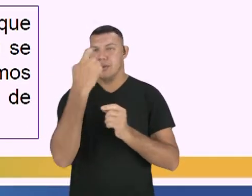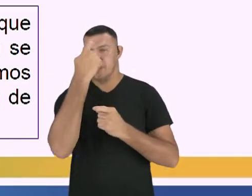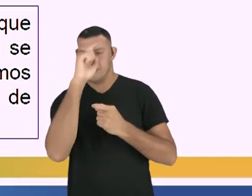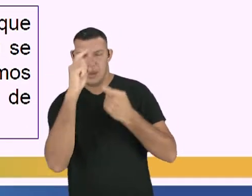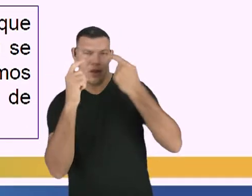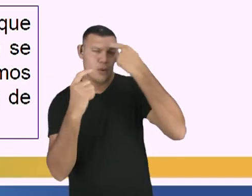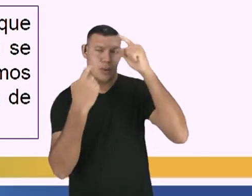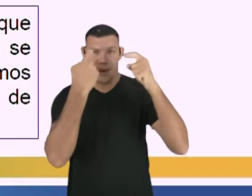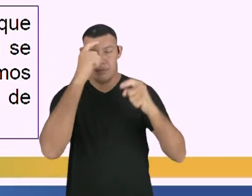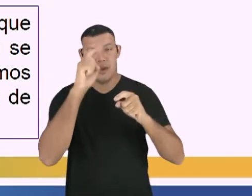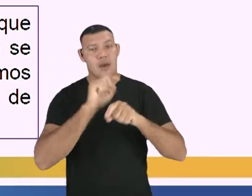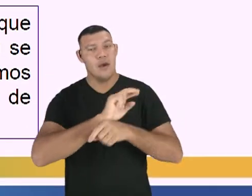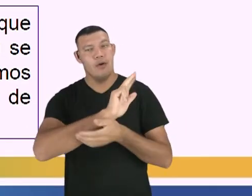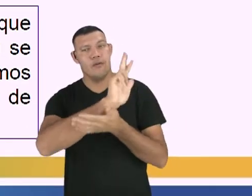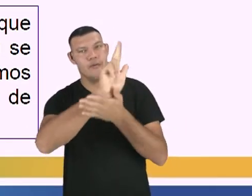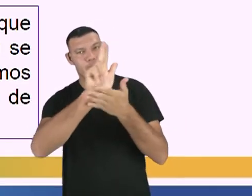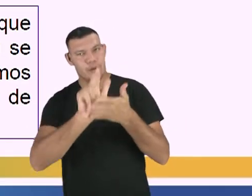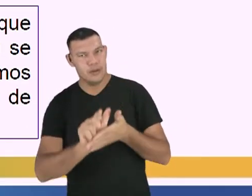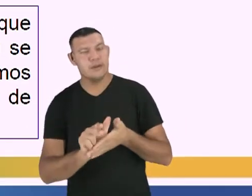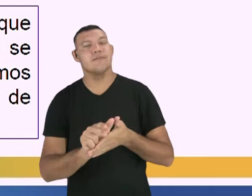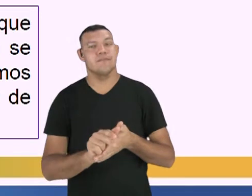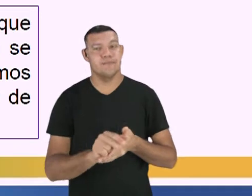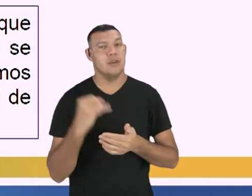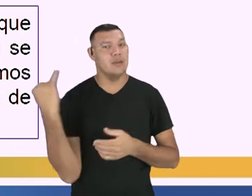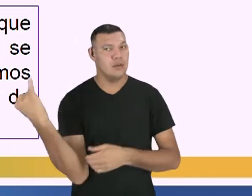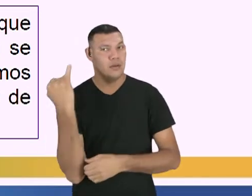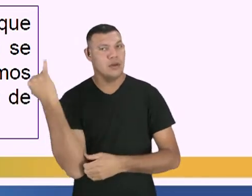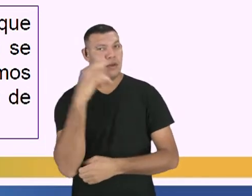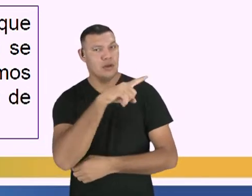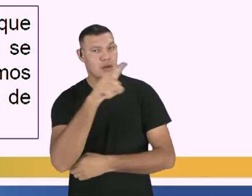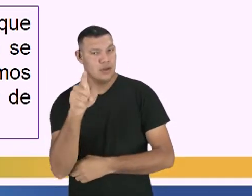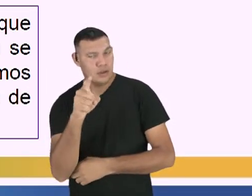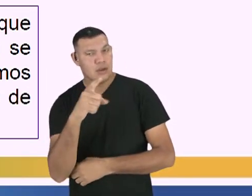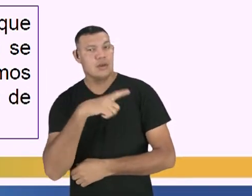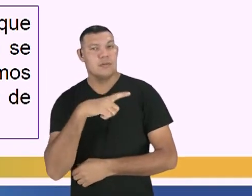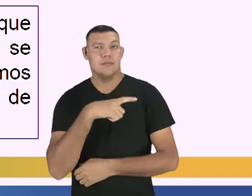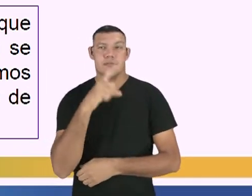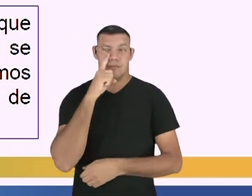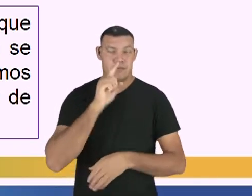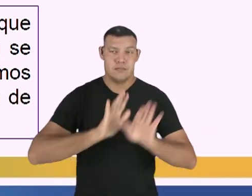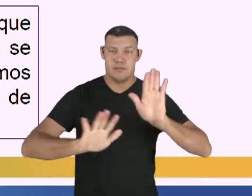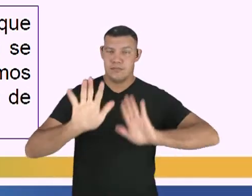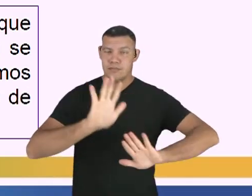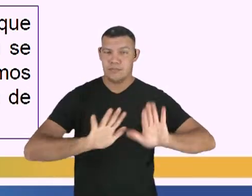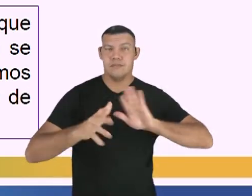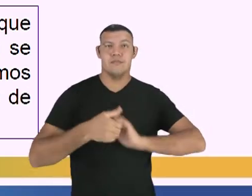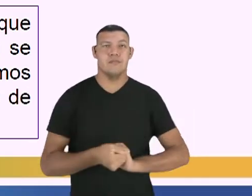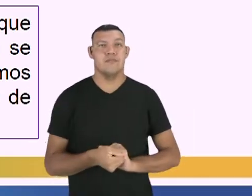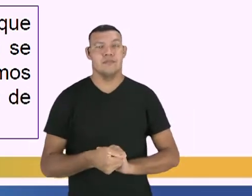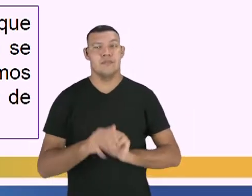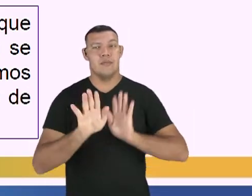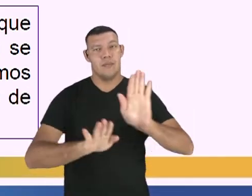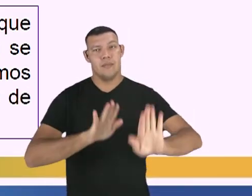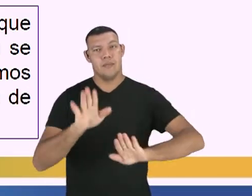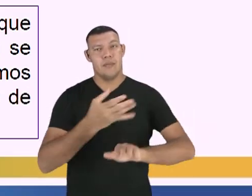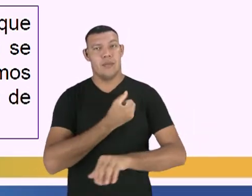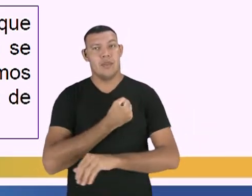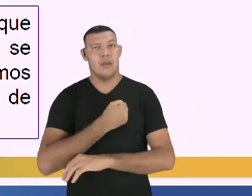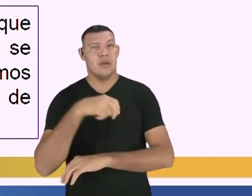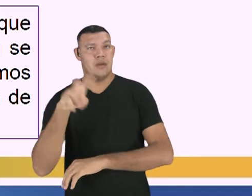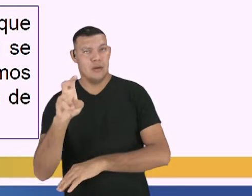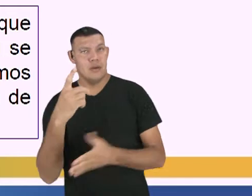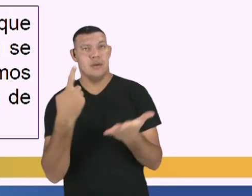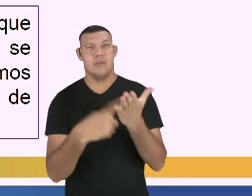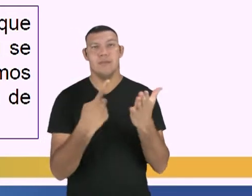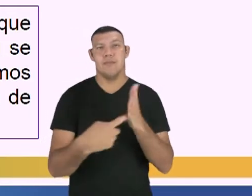história. É importante vocês terem esse cuidado. Vamos ver o passo 5. Combinamos com o professor o